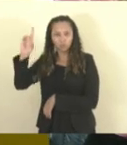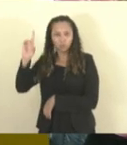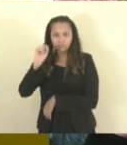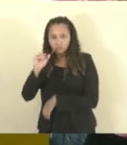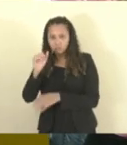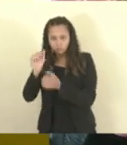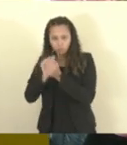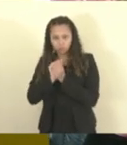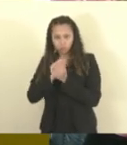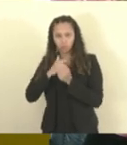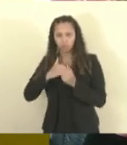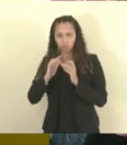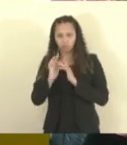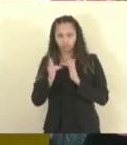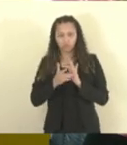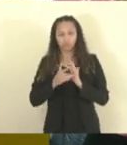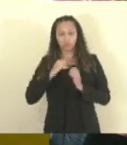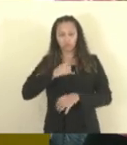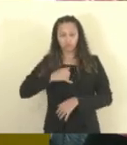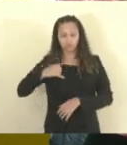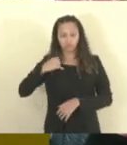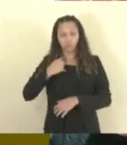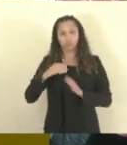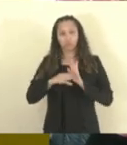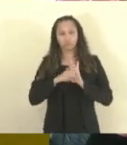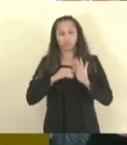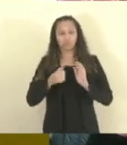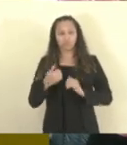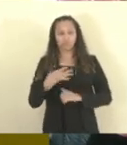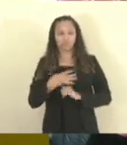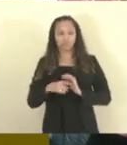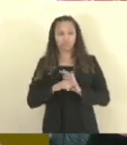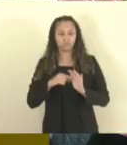João 14, versículo 6. Obrigado, presidente.